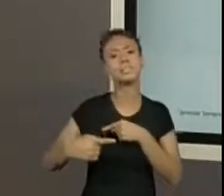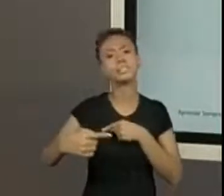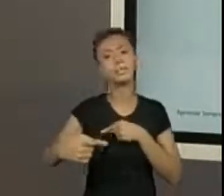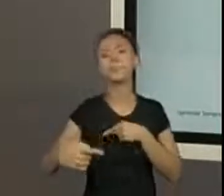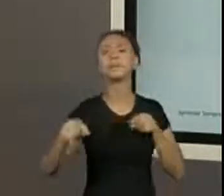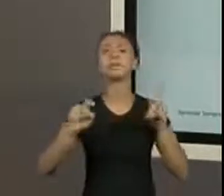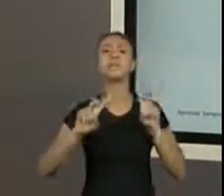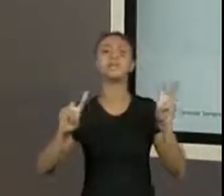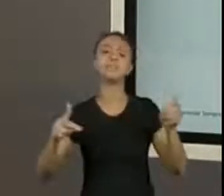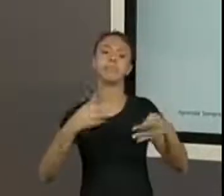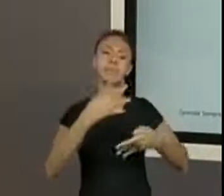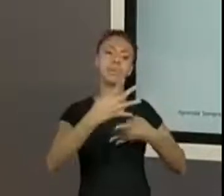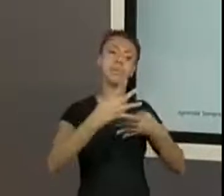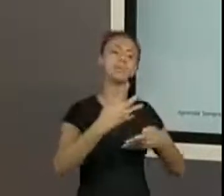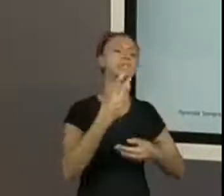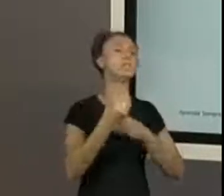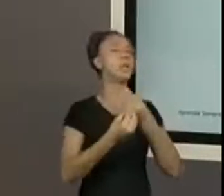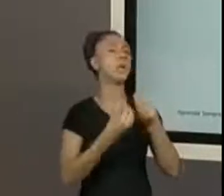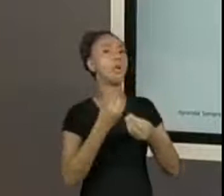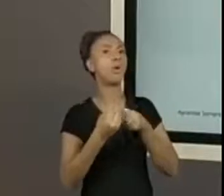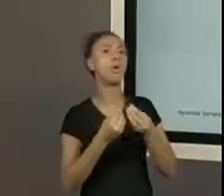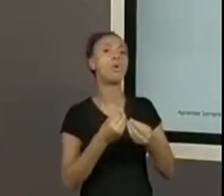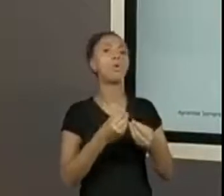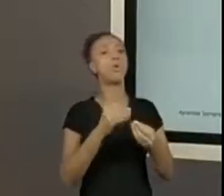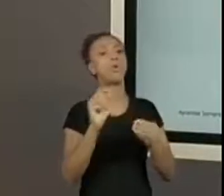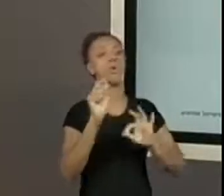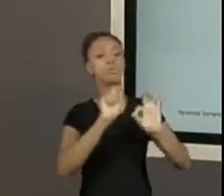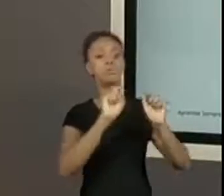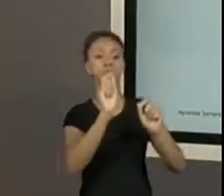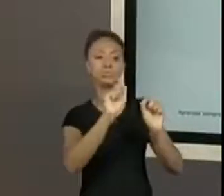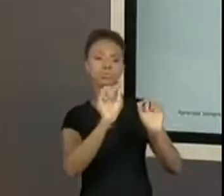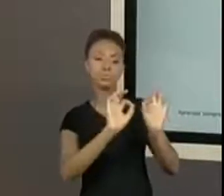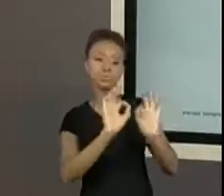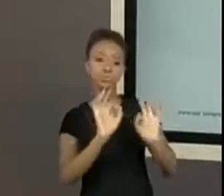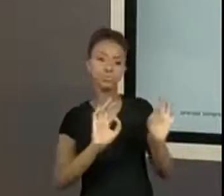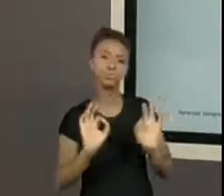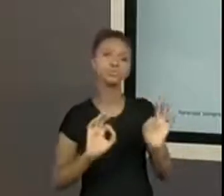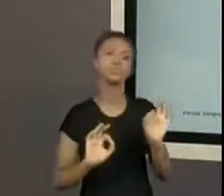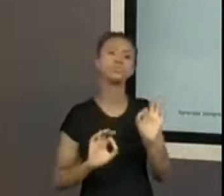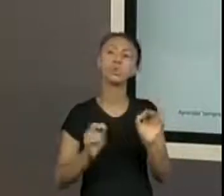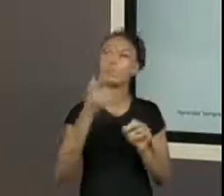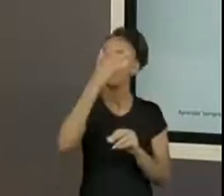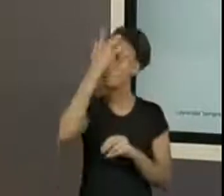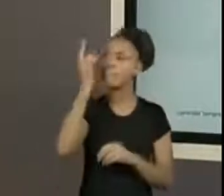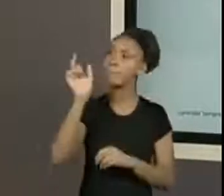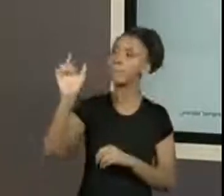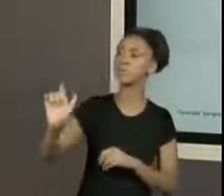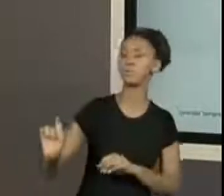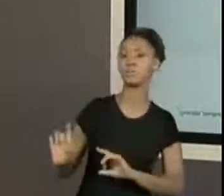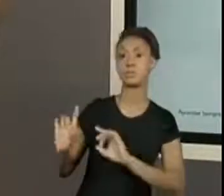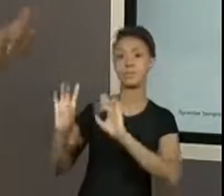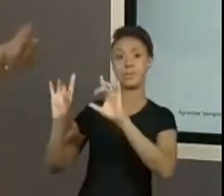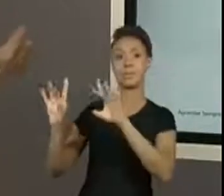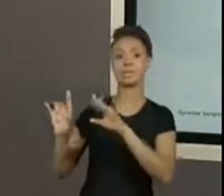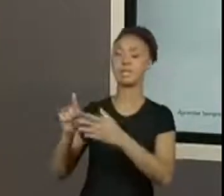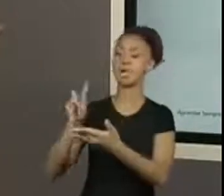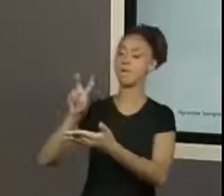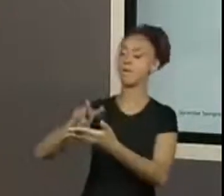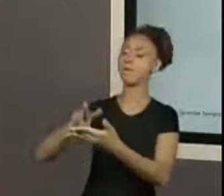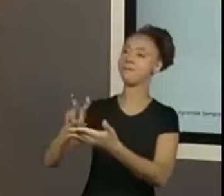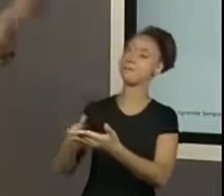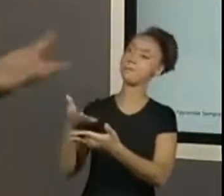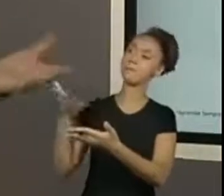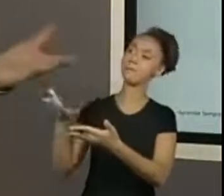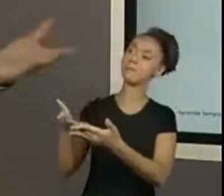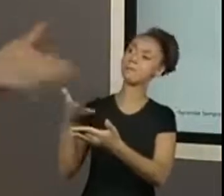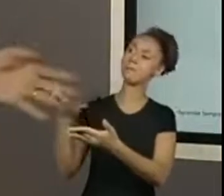quadrinha, ter um propósito de recitar, de ler para alguém especial. Essa atividade era até para fazer uma leitura para a turma,